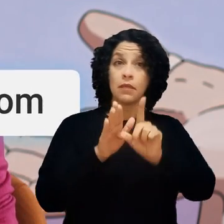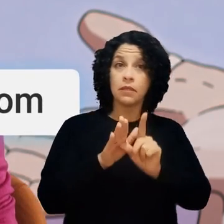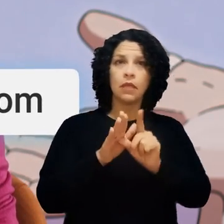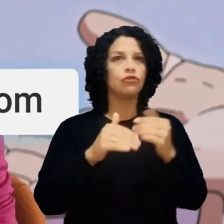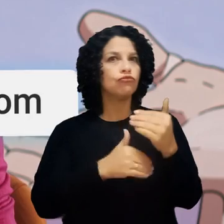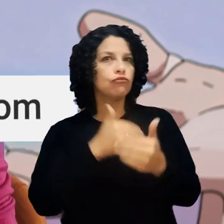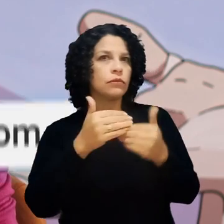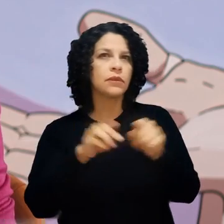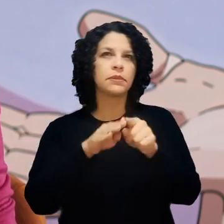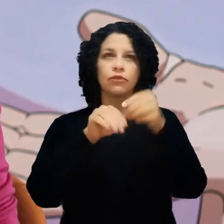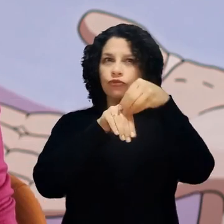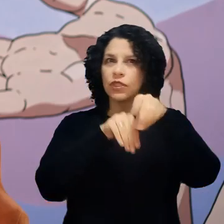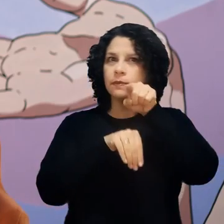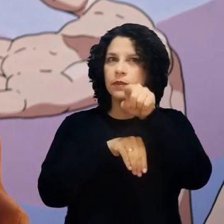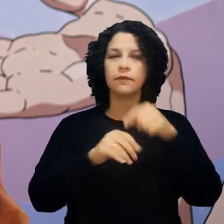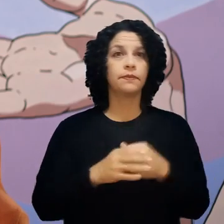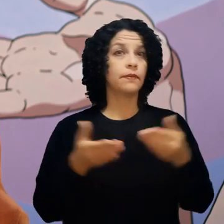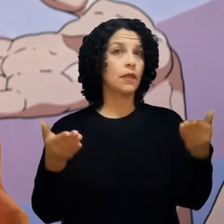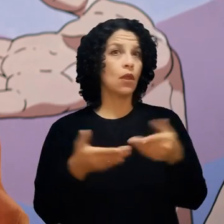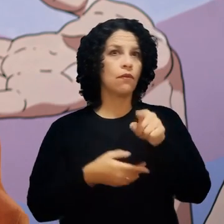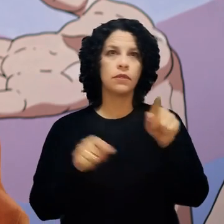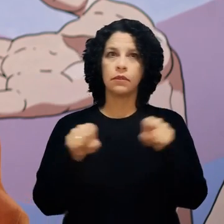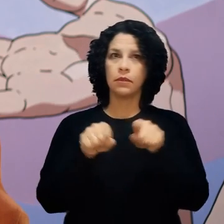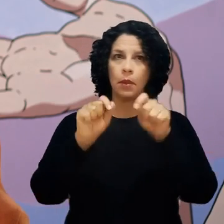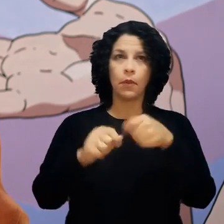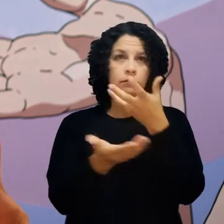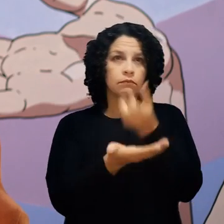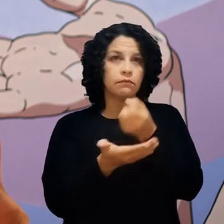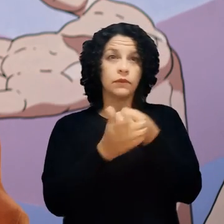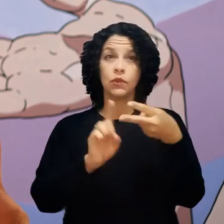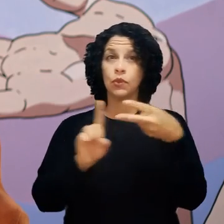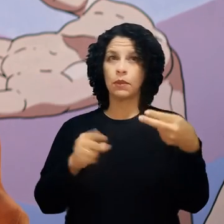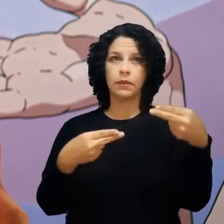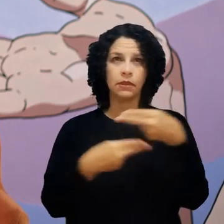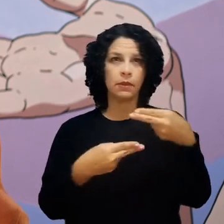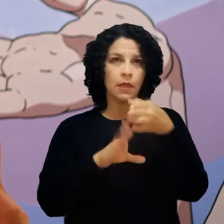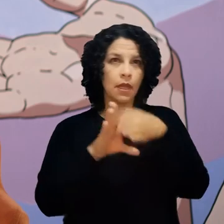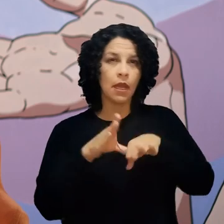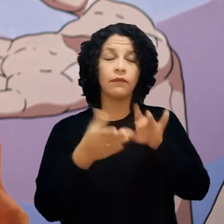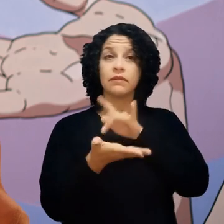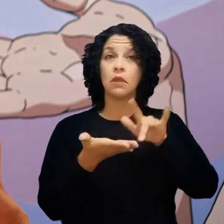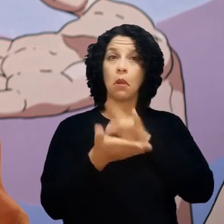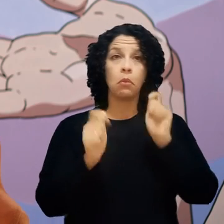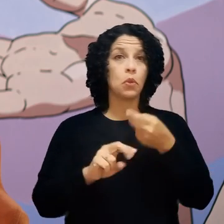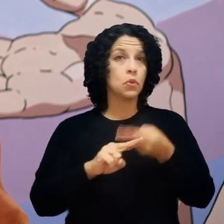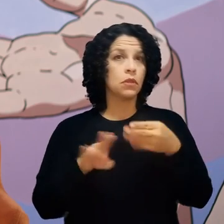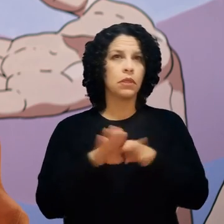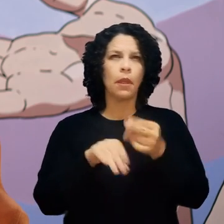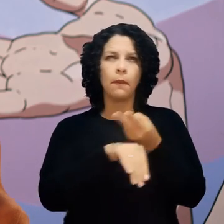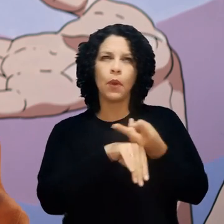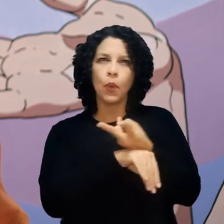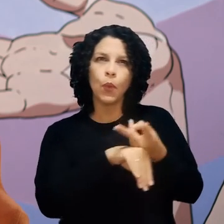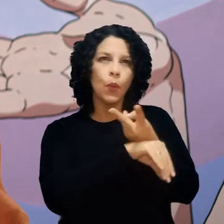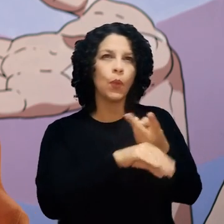de prosseguir, quero te dar uma dica. Agora, você também pode baixar o aplicativo do Sebrae Canvas no seu celular. Basta procurar